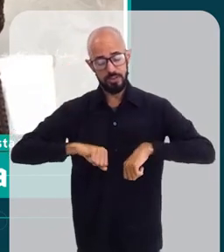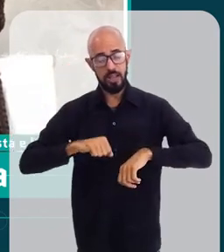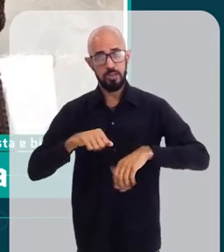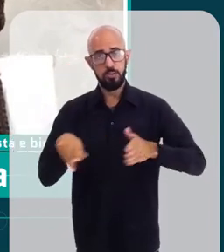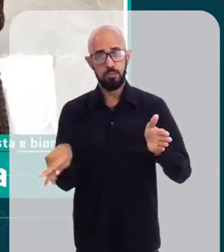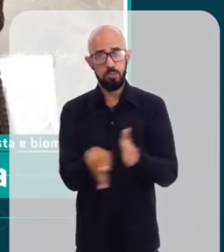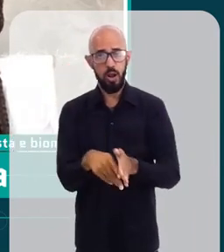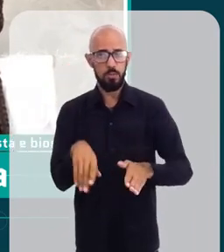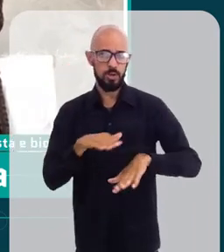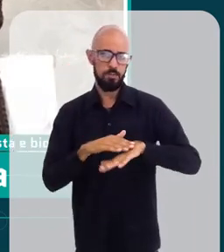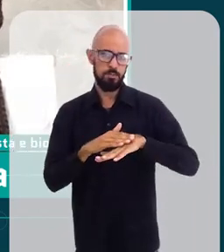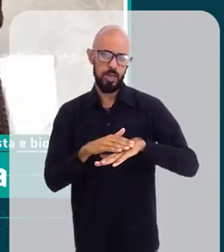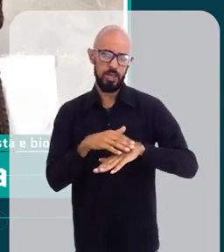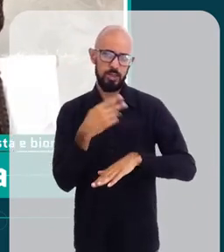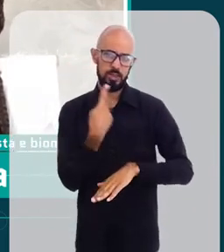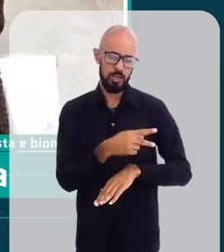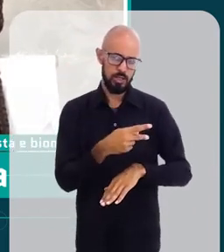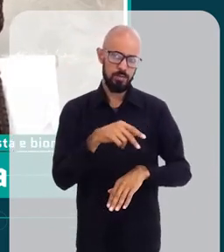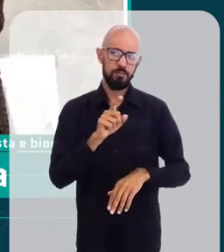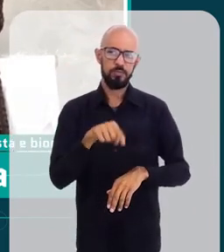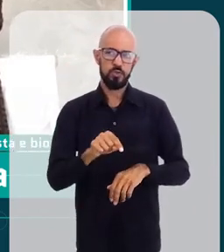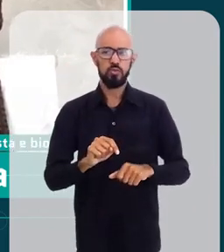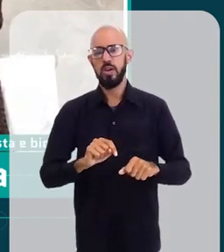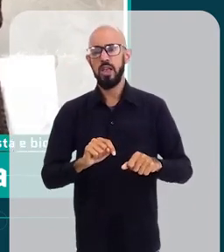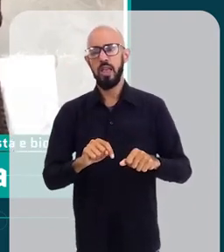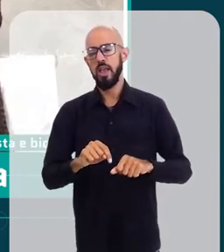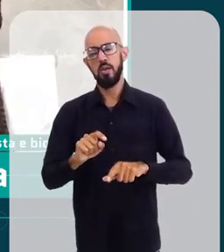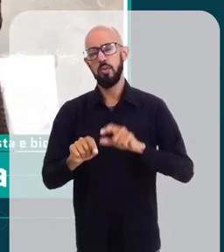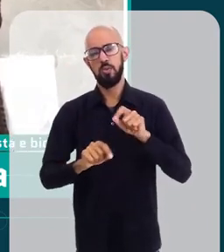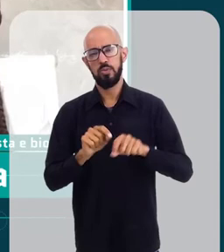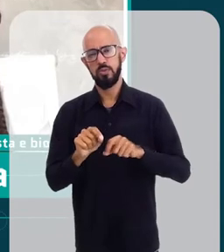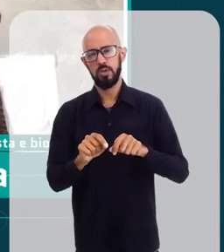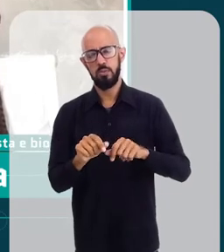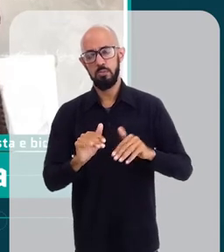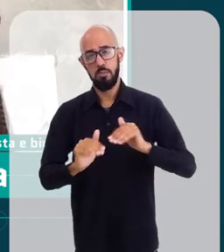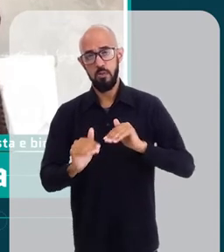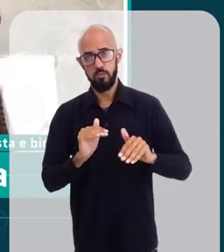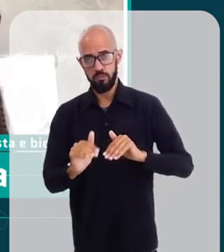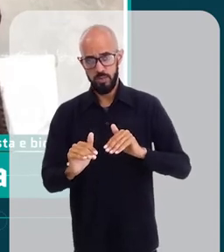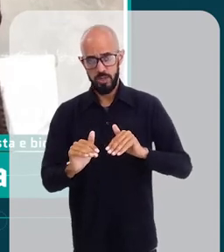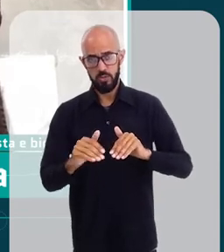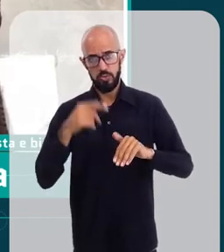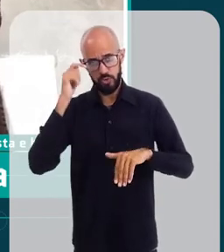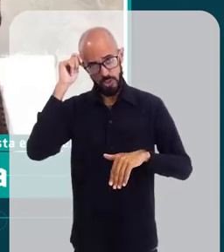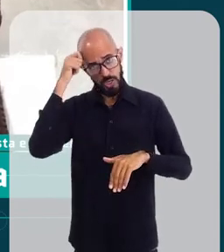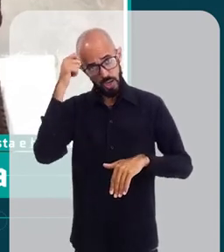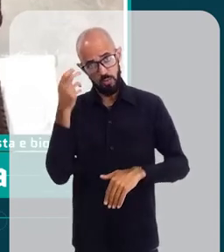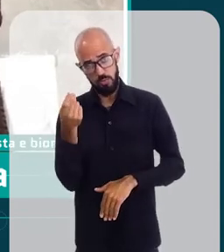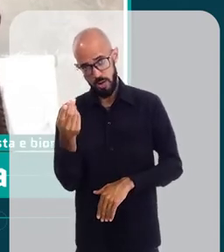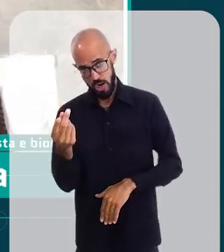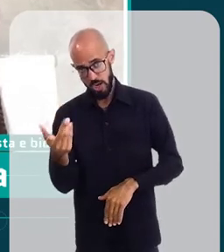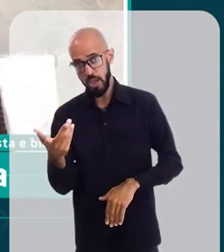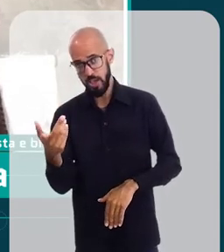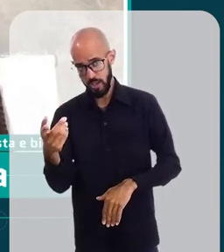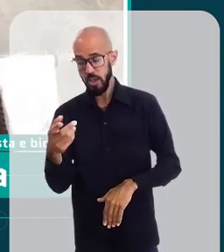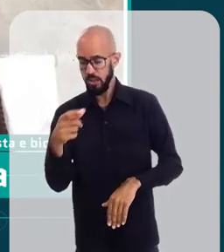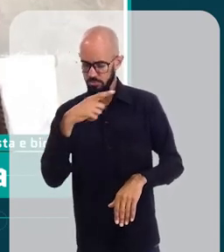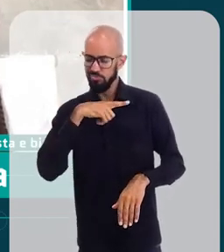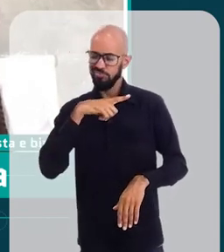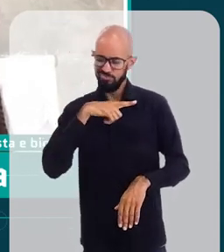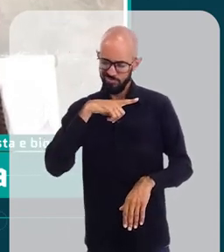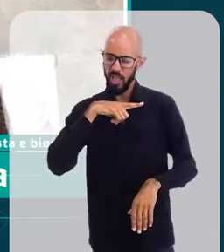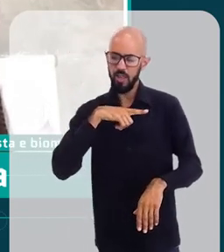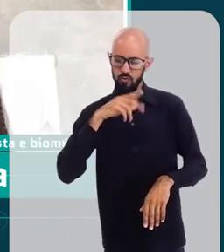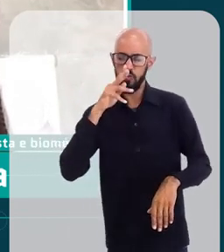e as necessidades da pele. E esse movimento tem nome, né? Black Money. E há toda essa